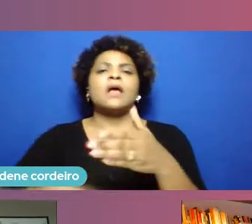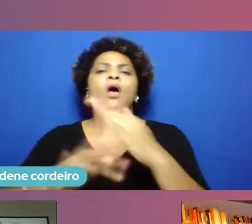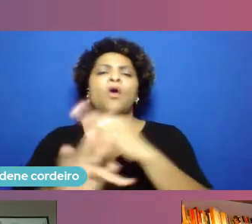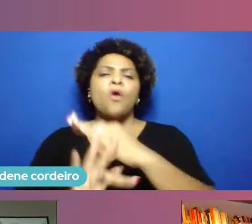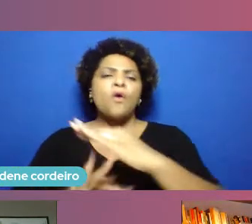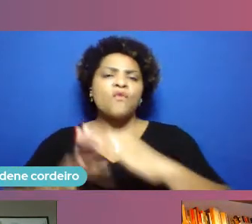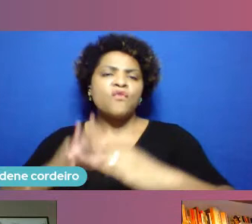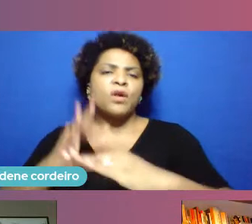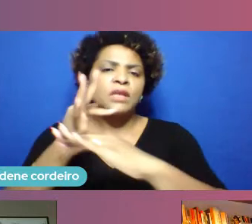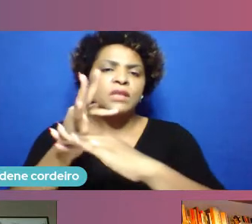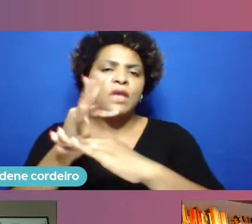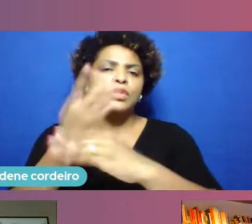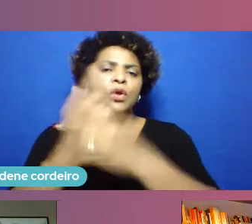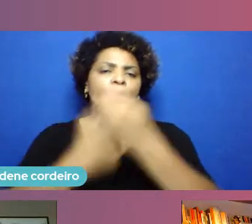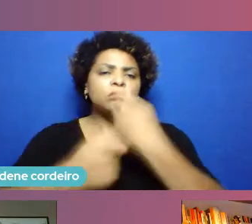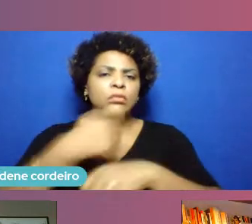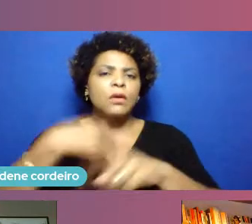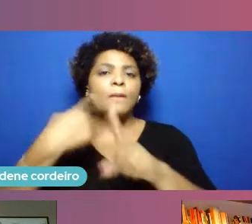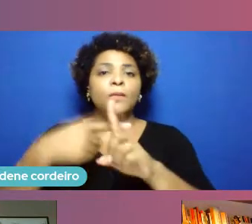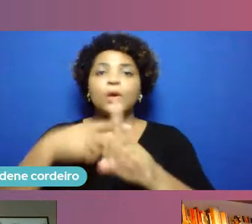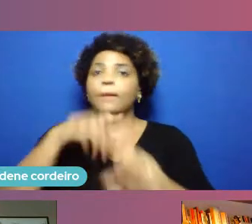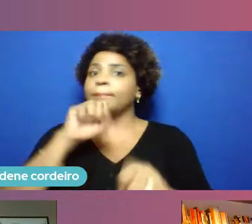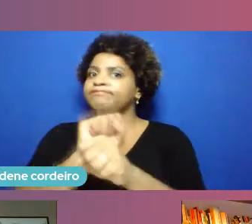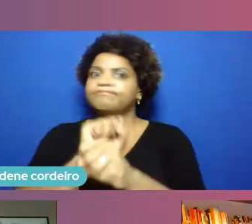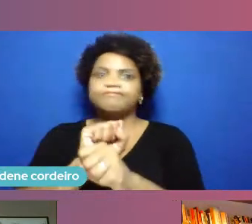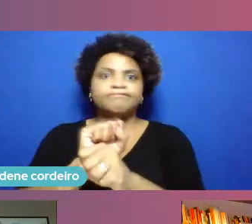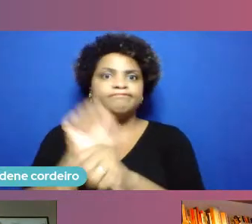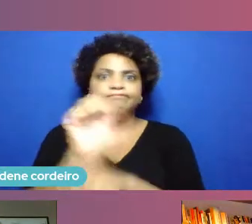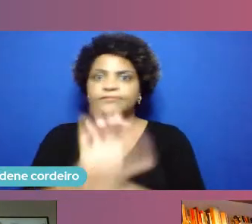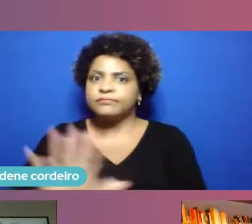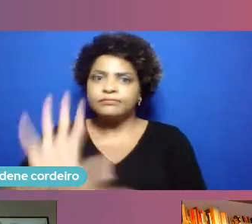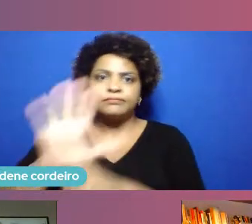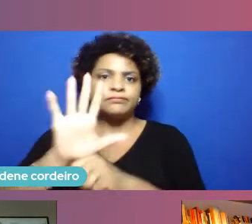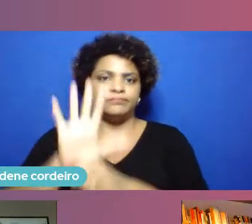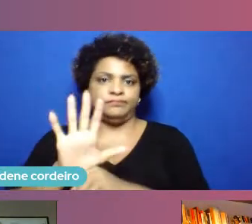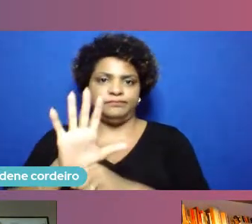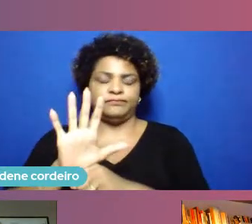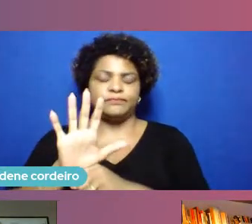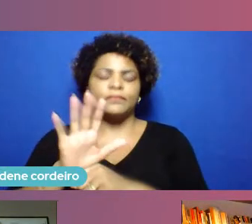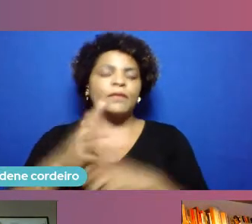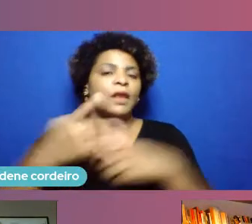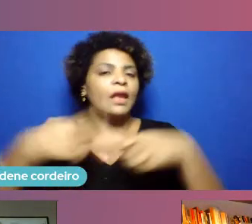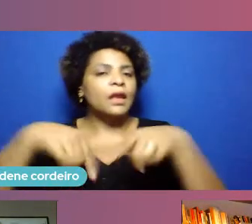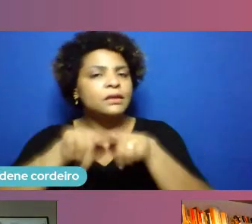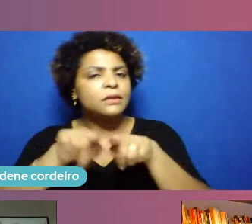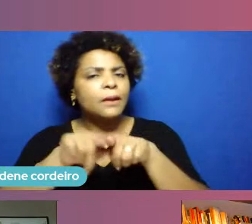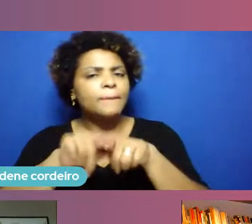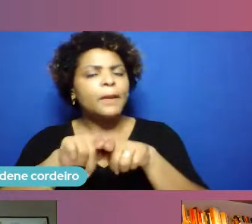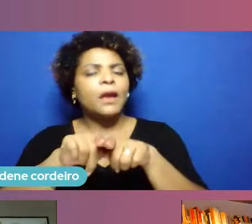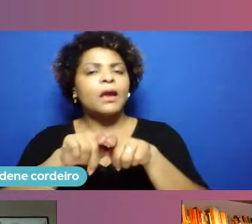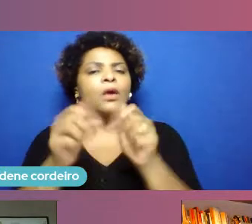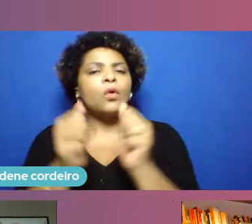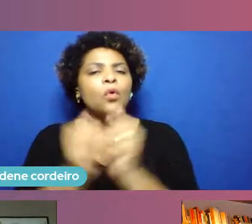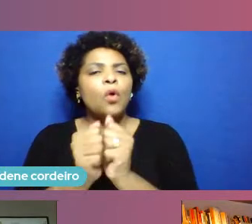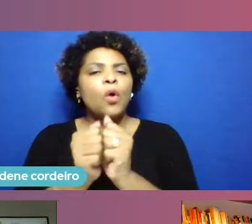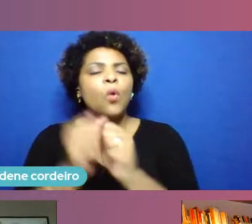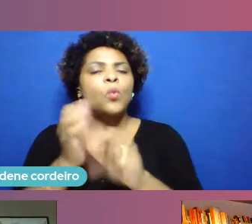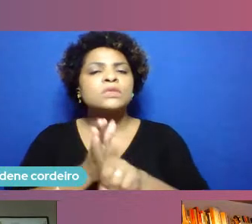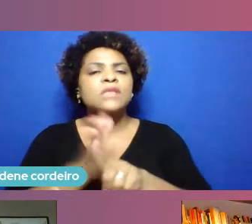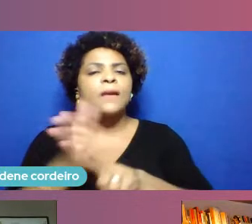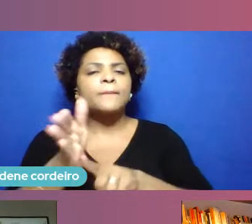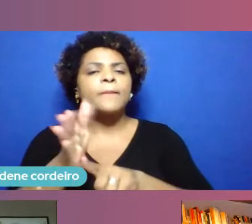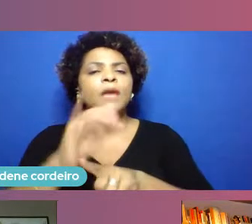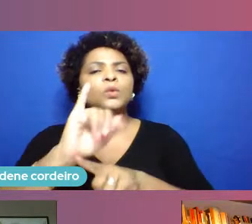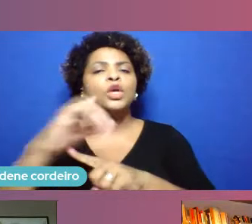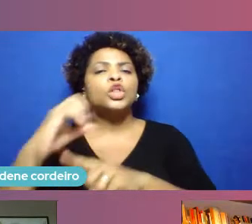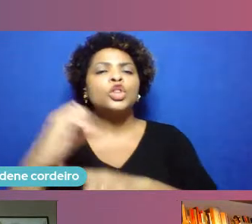parada geral. Paralelamente, no que a gente trabalha com a parte de inovação e com todo o trabalho, o esforço